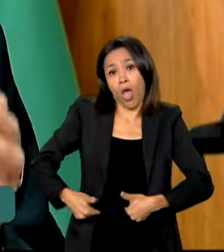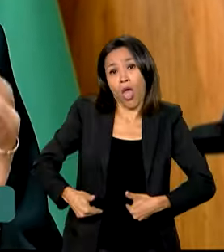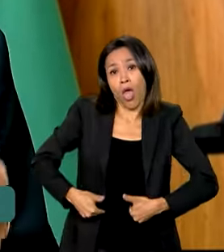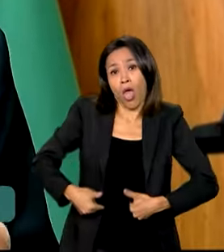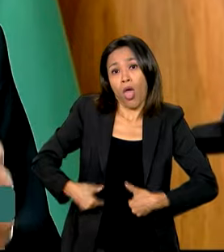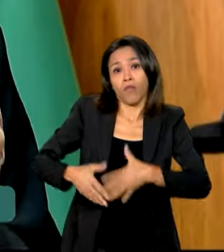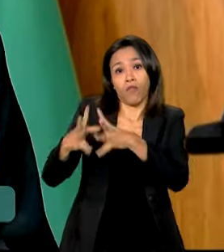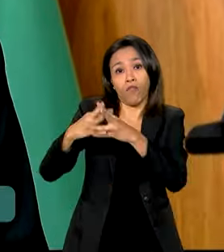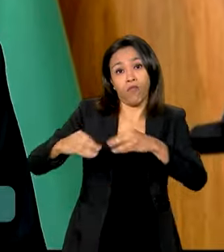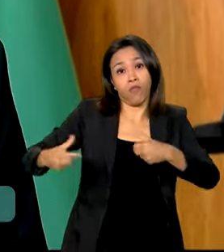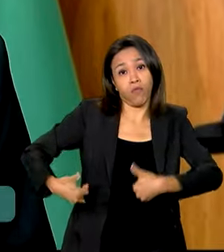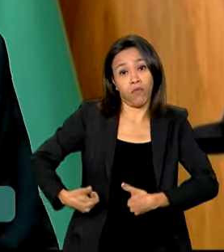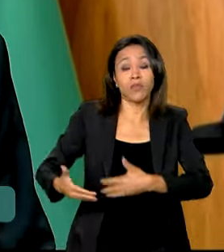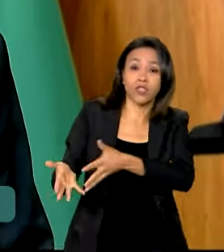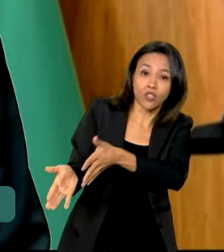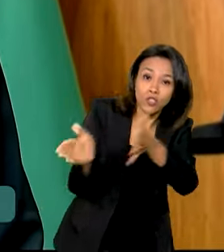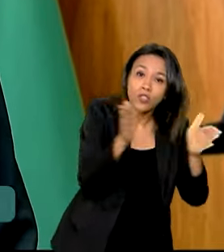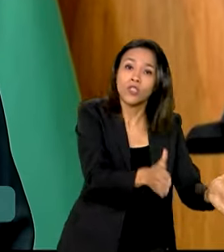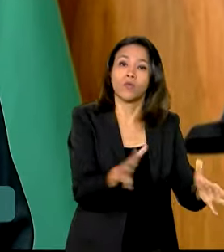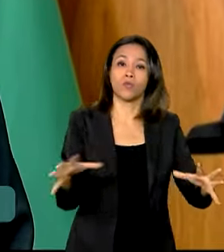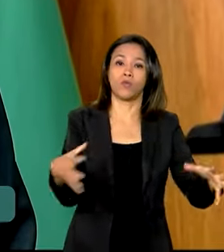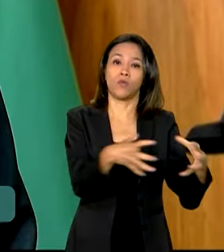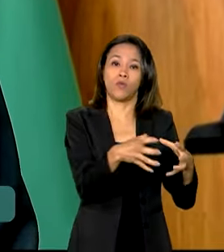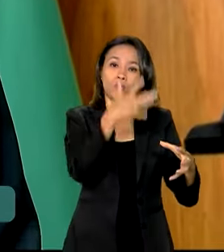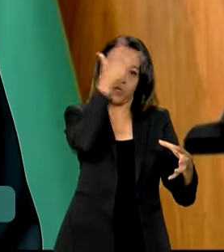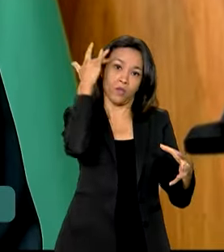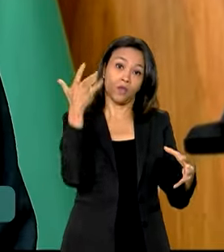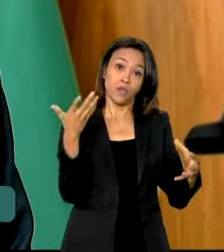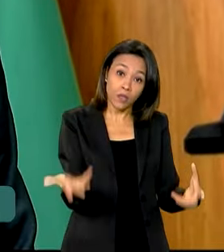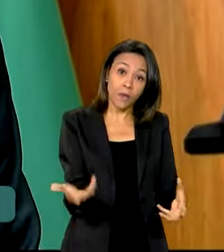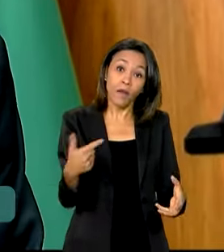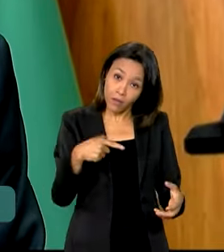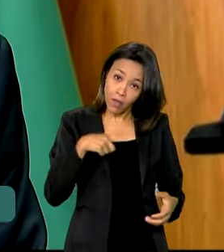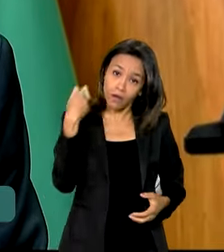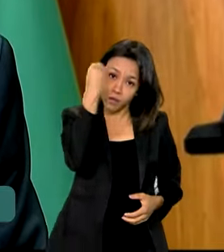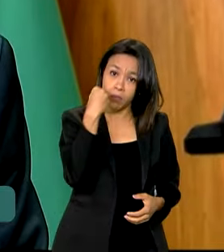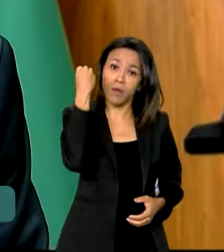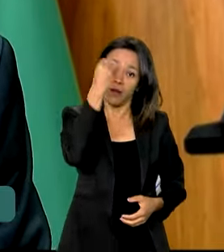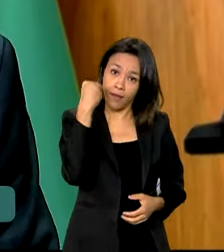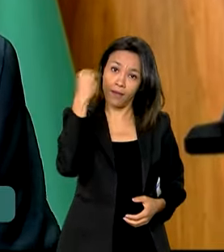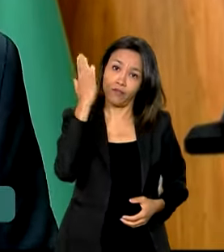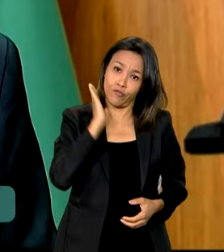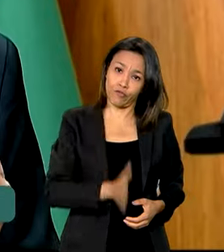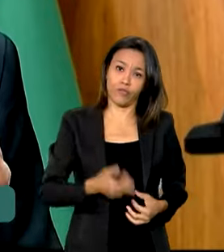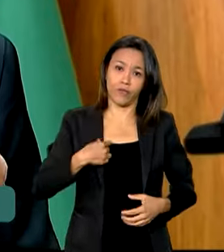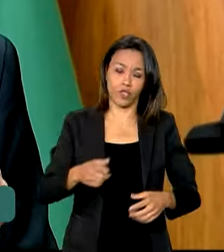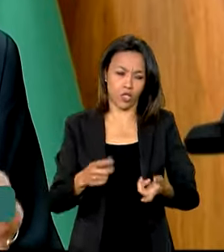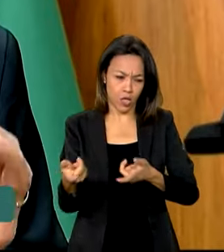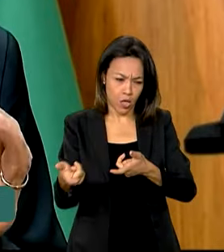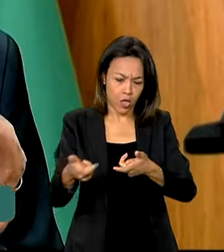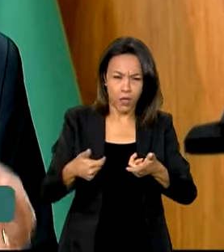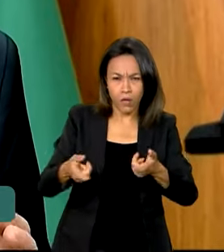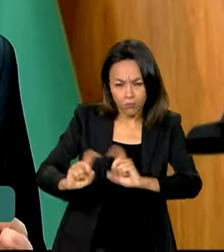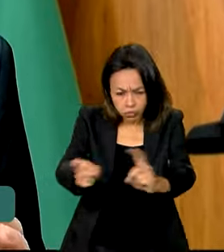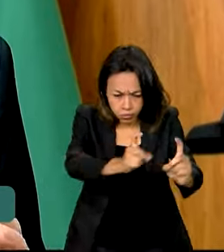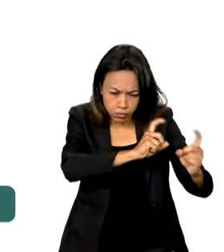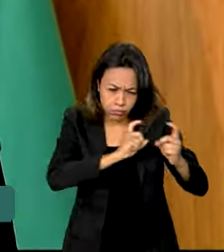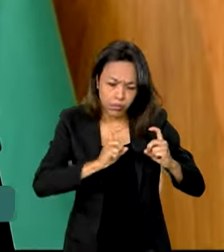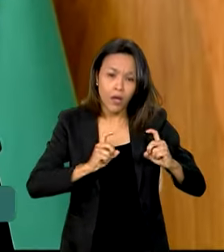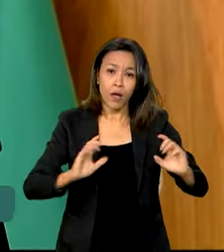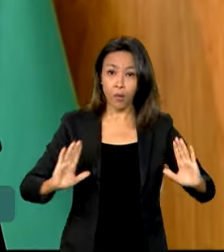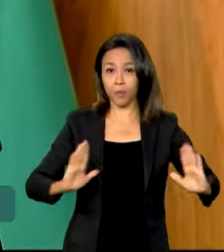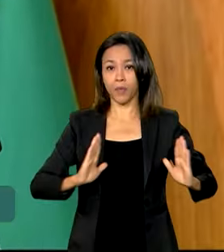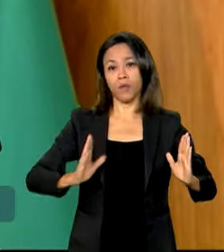Renata, eu posso te dizer com a experiência, sabe, que eu tenho de gerenciar esse país. Nós estamos vivendo um bom